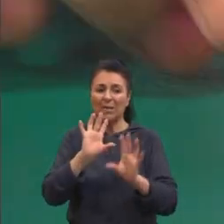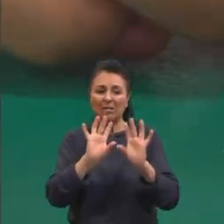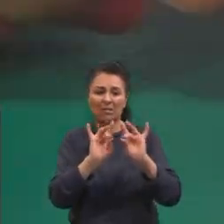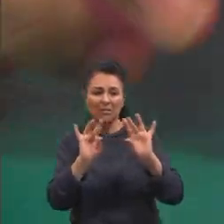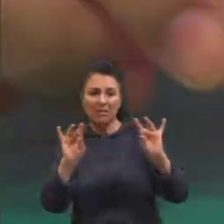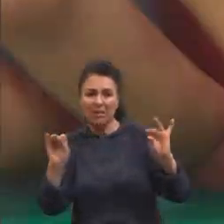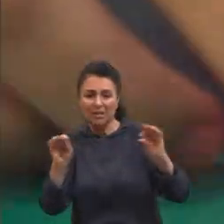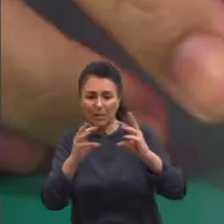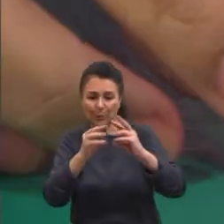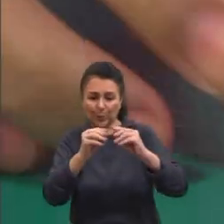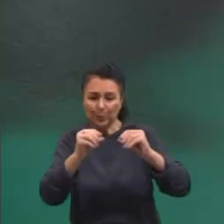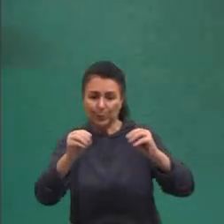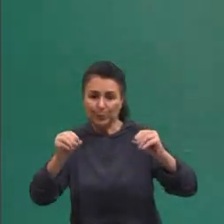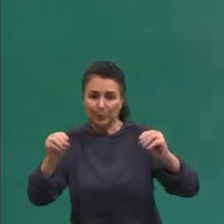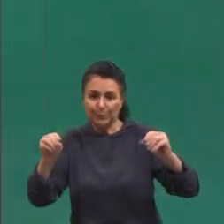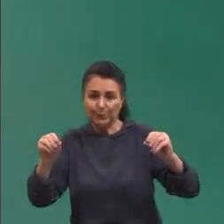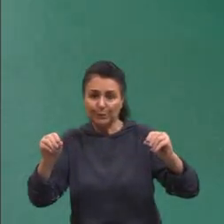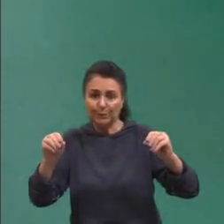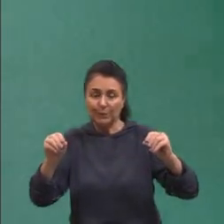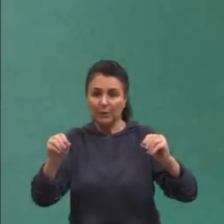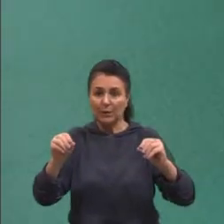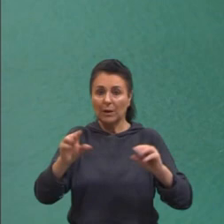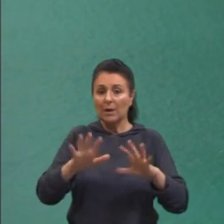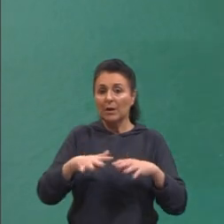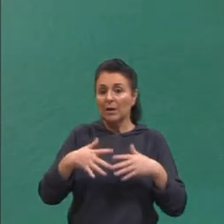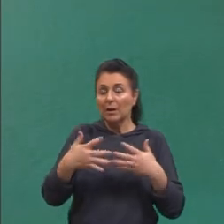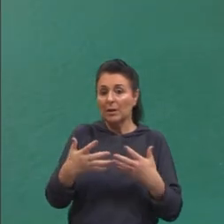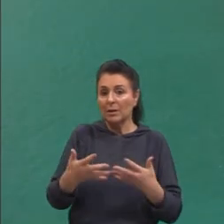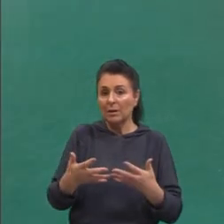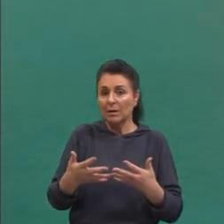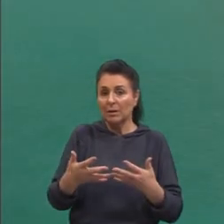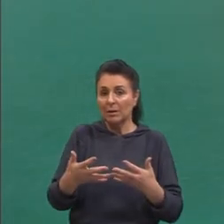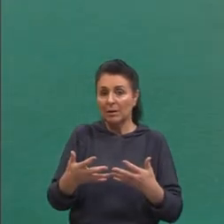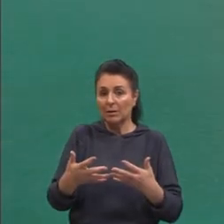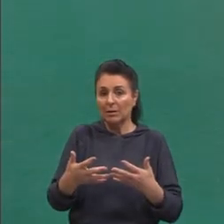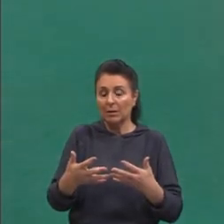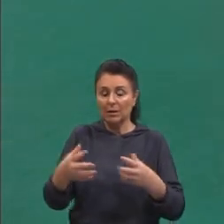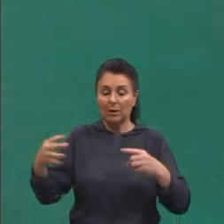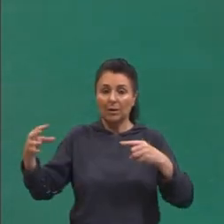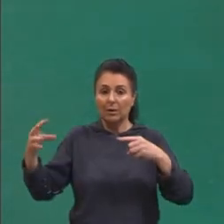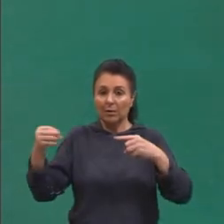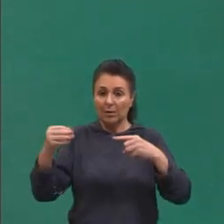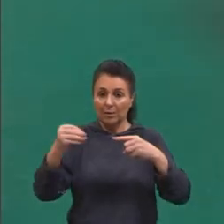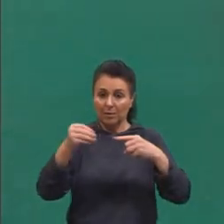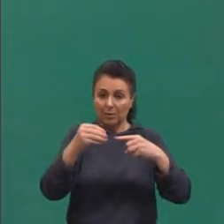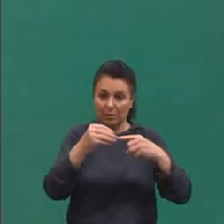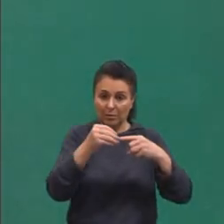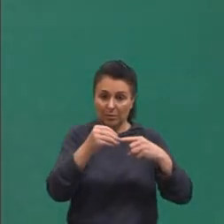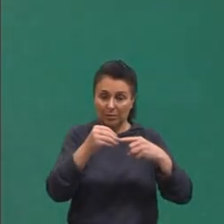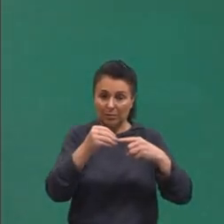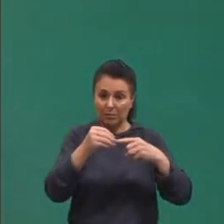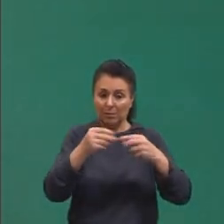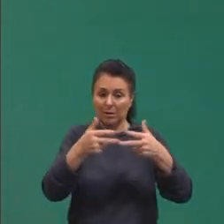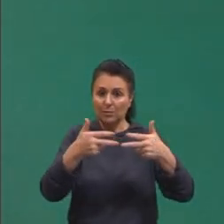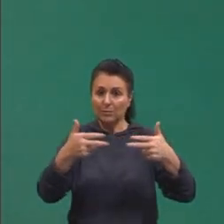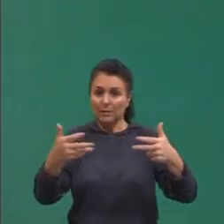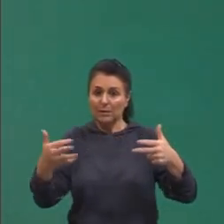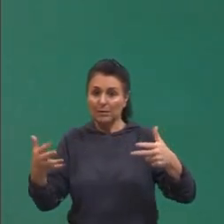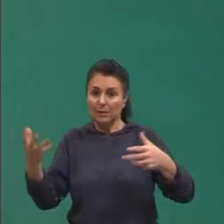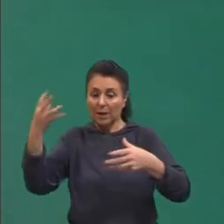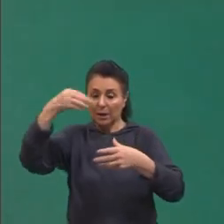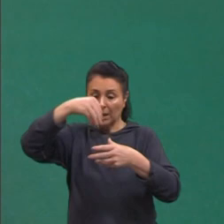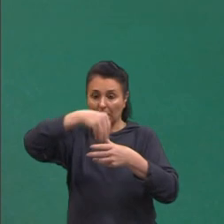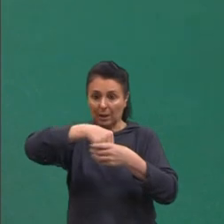dissolvidas. tá? Então, a fagocitose, a substância vai entrar na